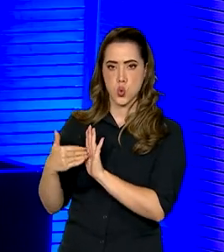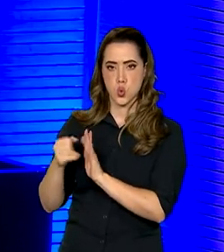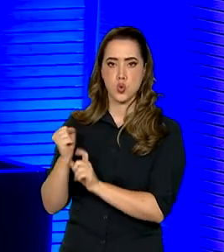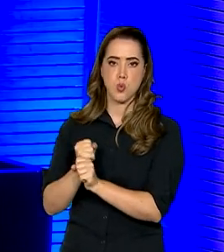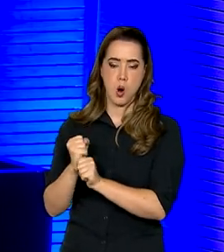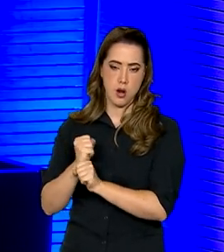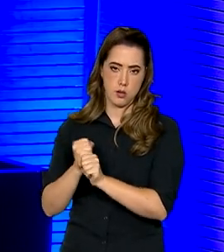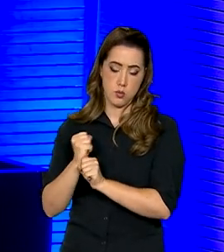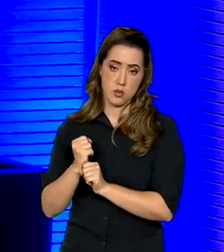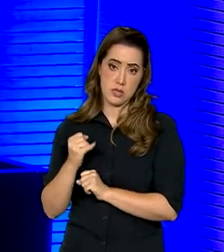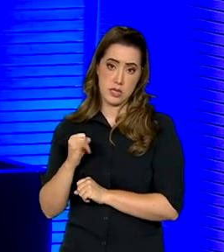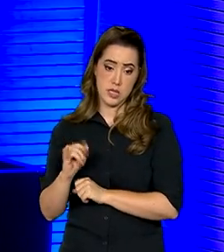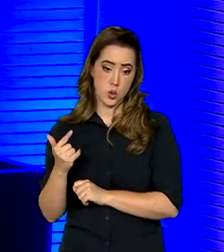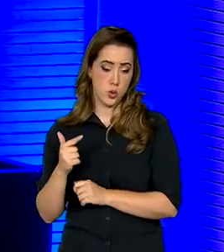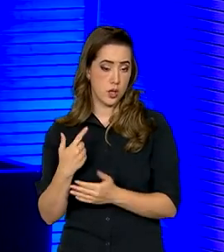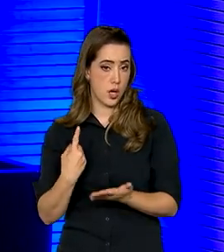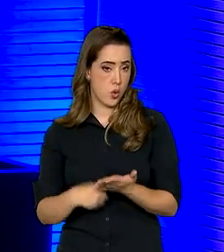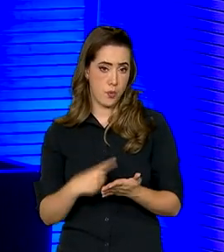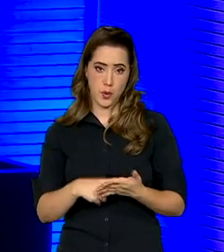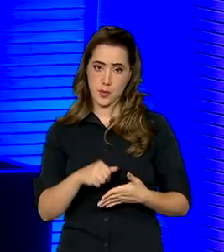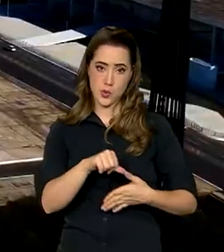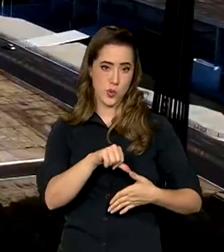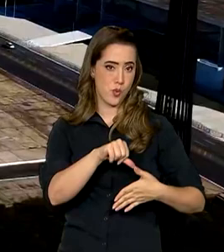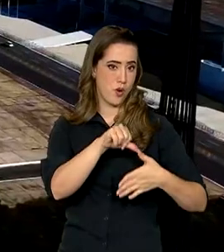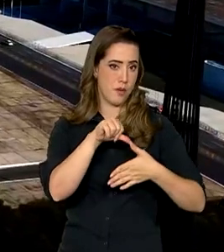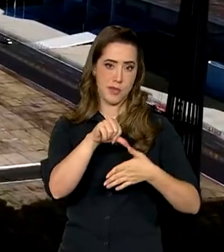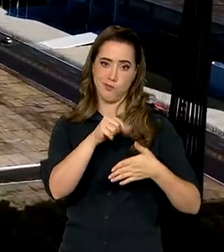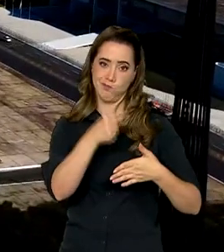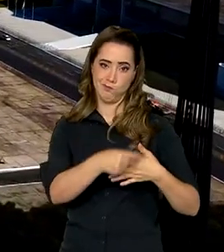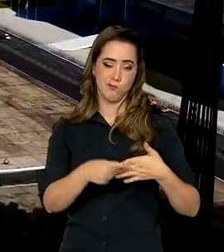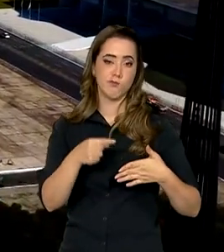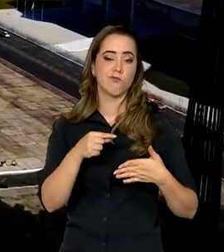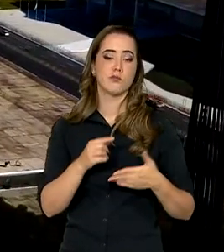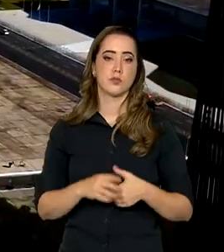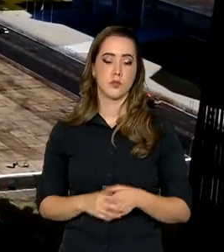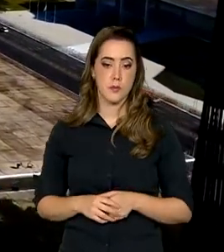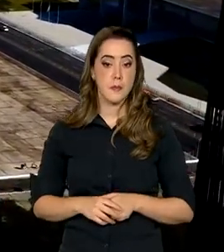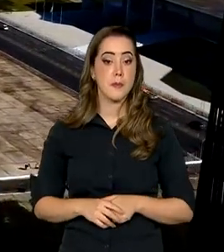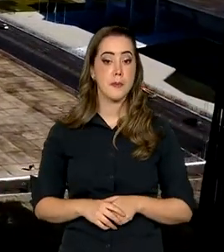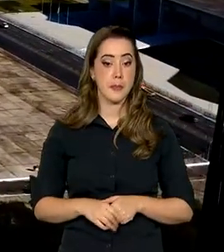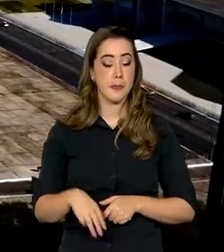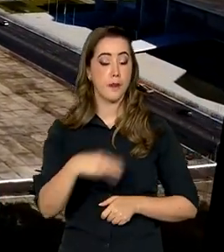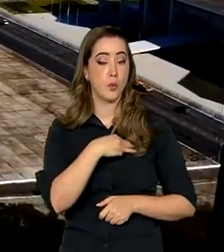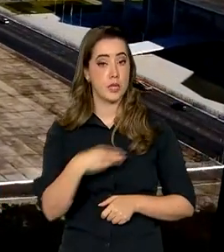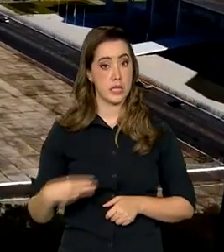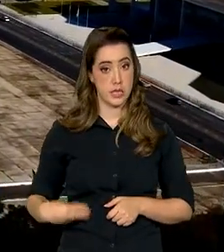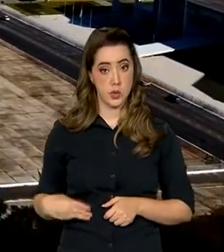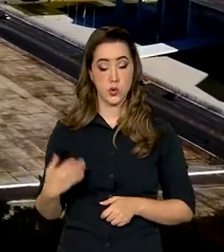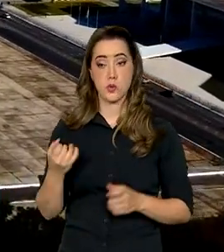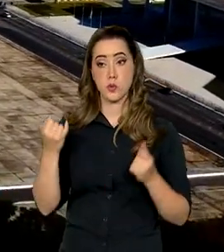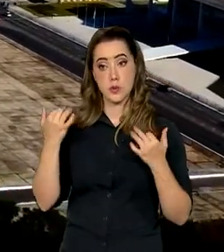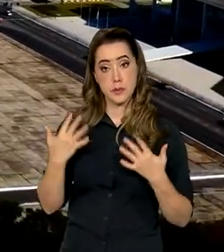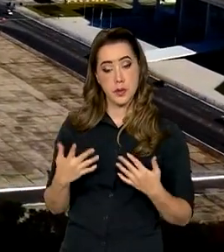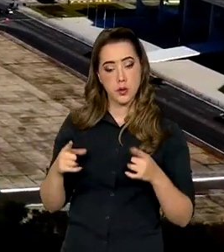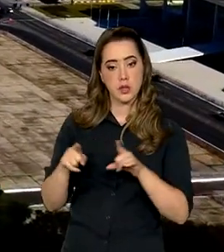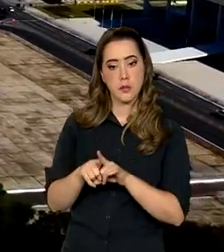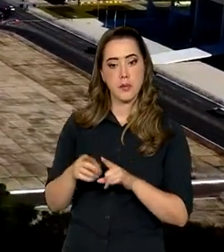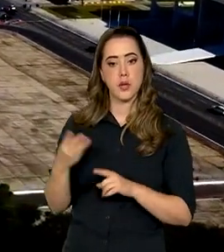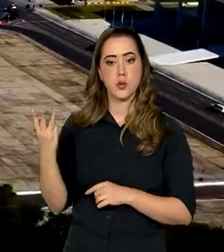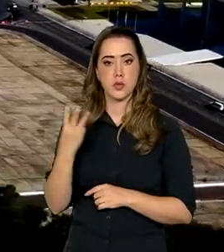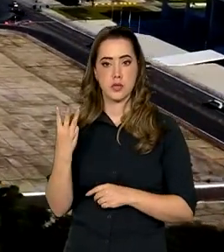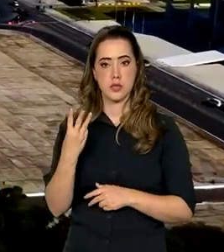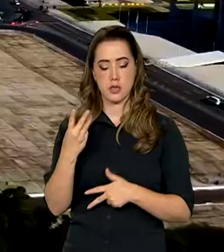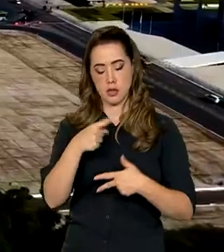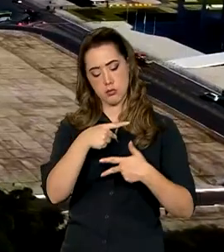sem uma parceria com a América do Sul. O ministro destacou ainda a retomada do equilíbrio entre os três